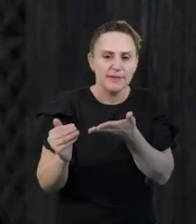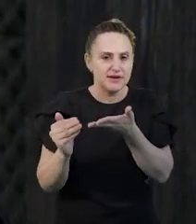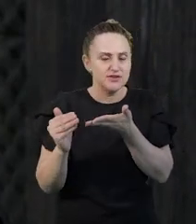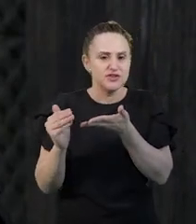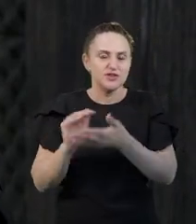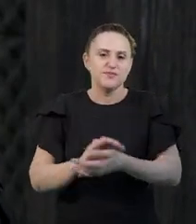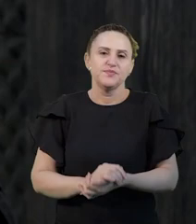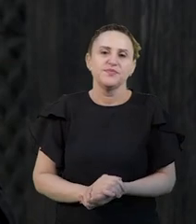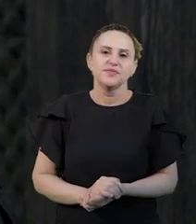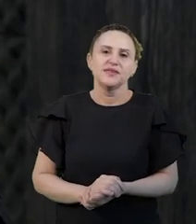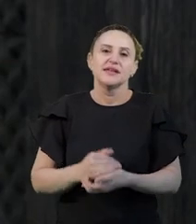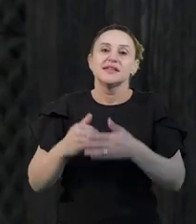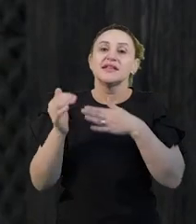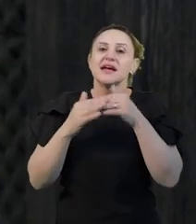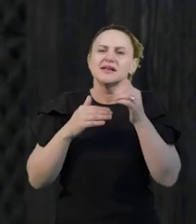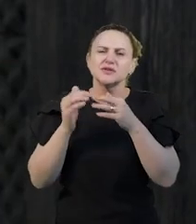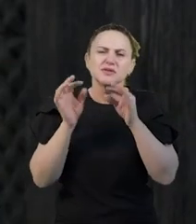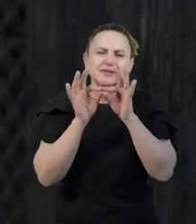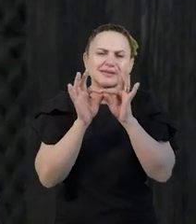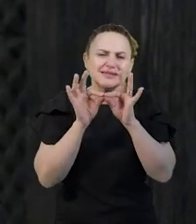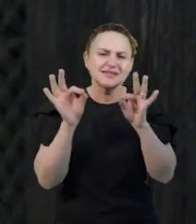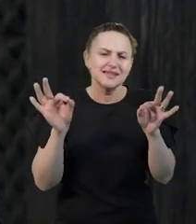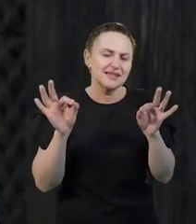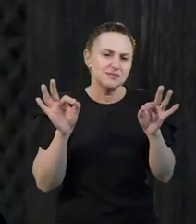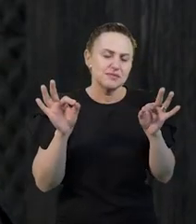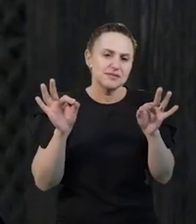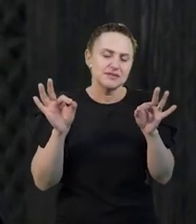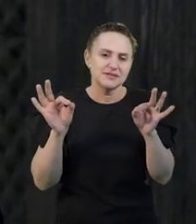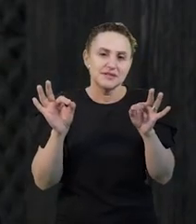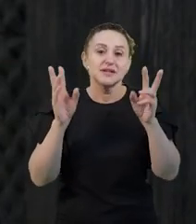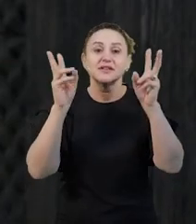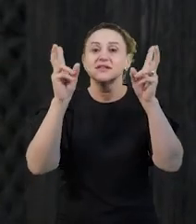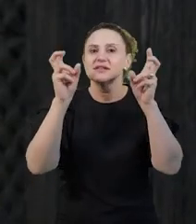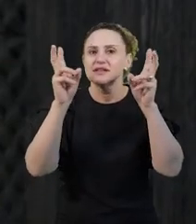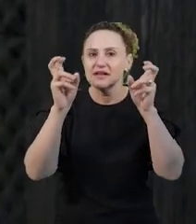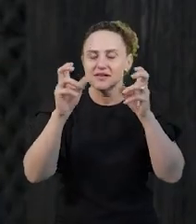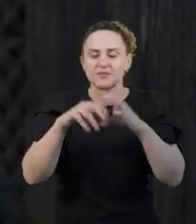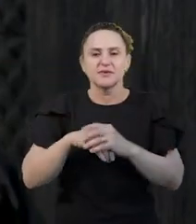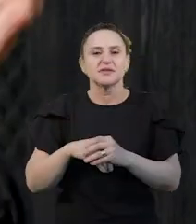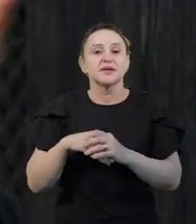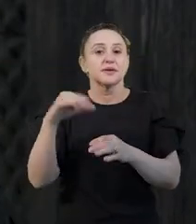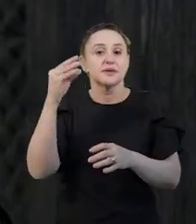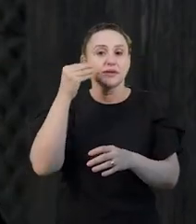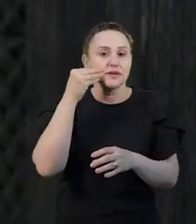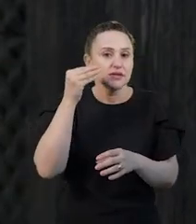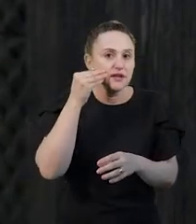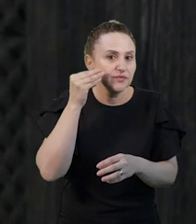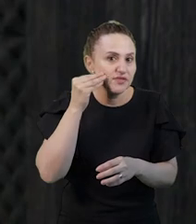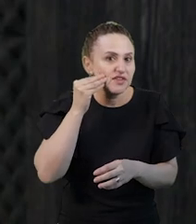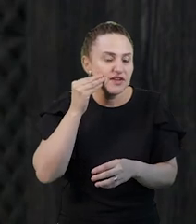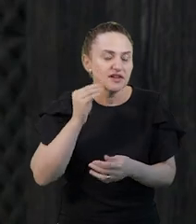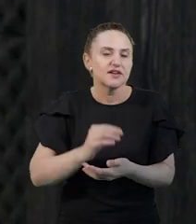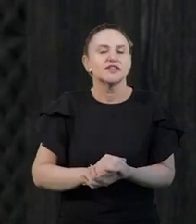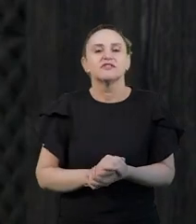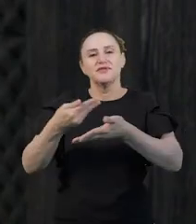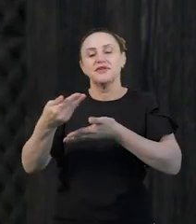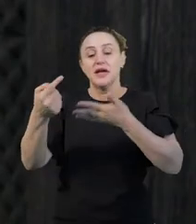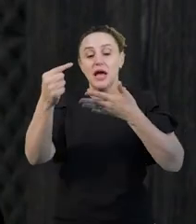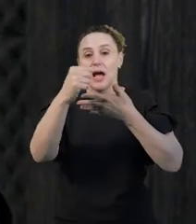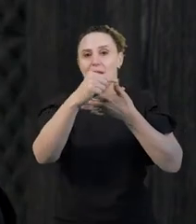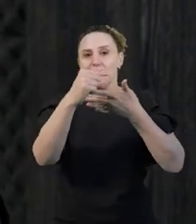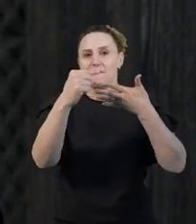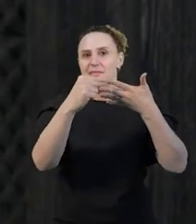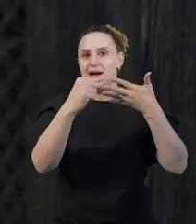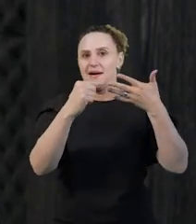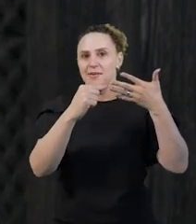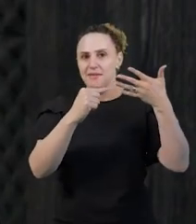ações simples com a modelagem, vai envolvendo, tentando envolver essas 5 etapas,